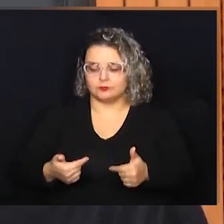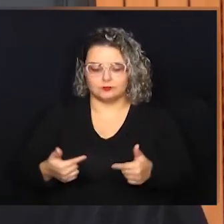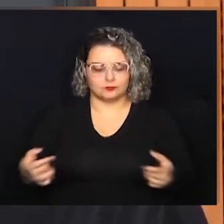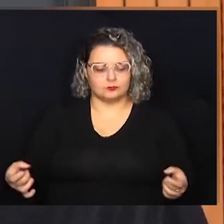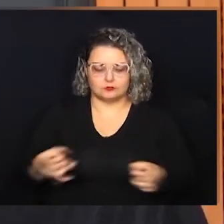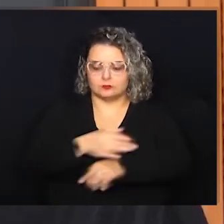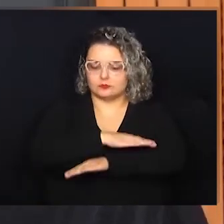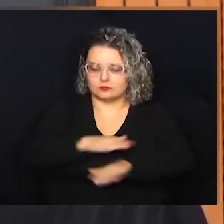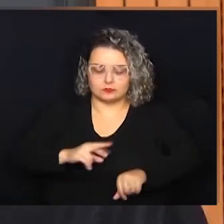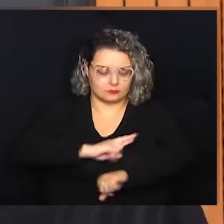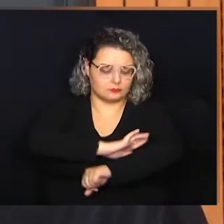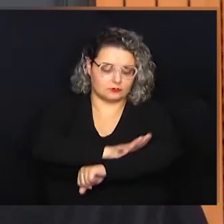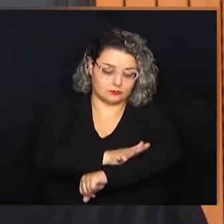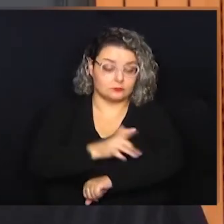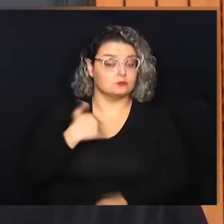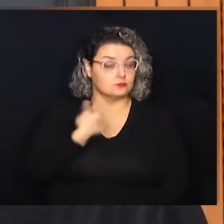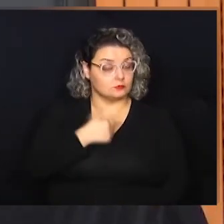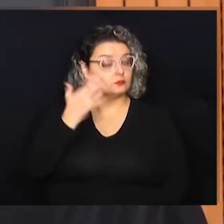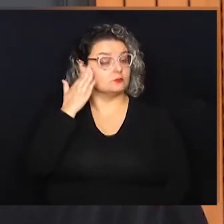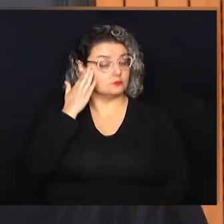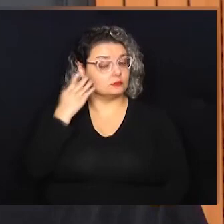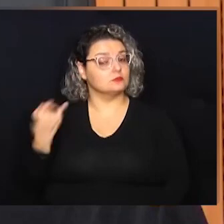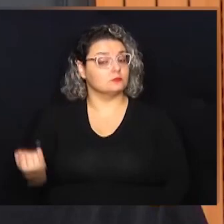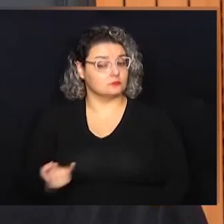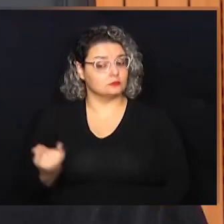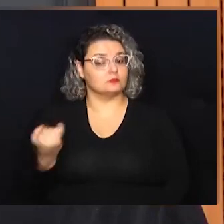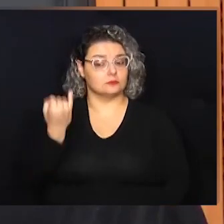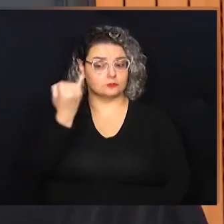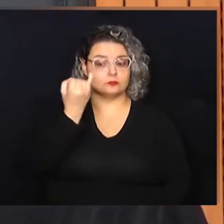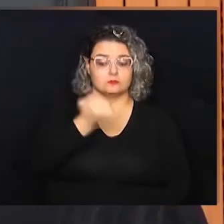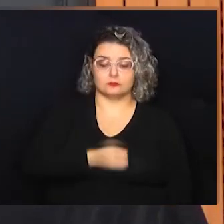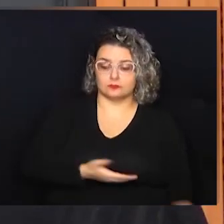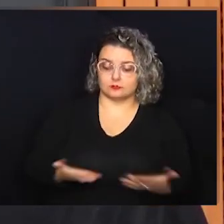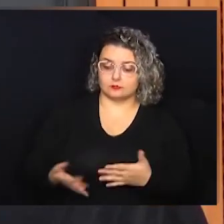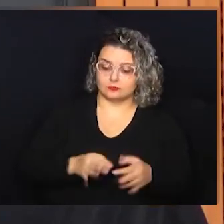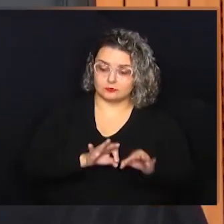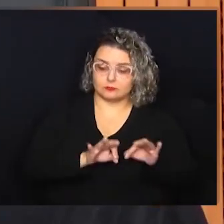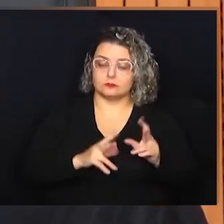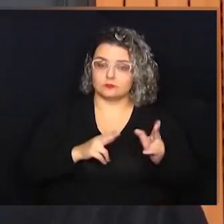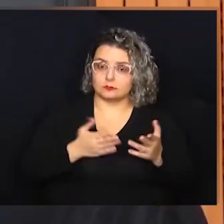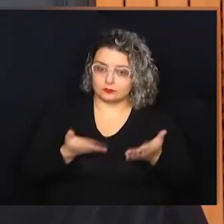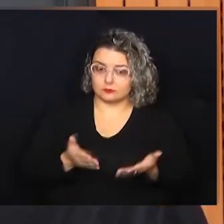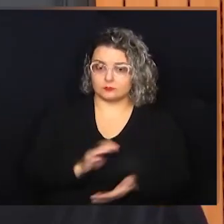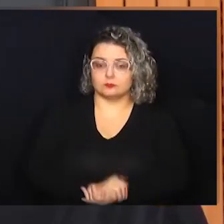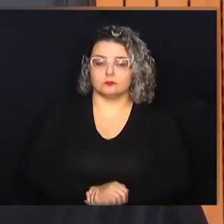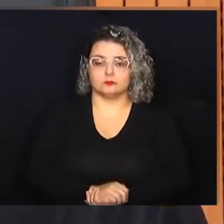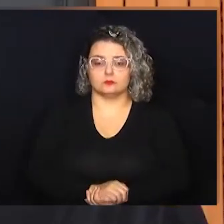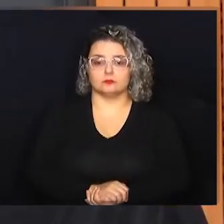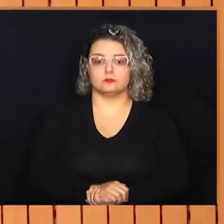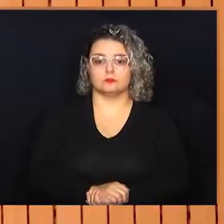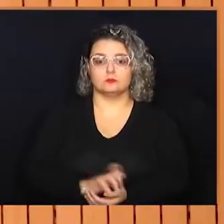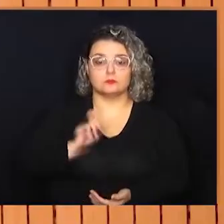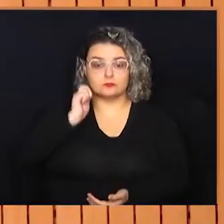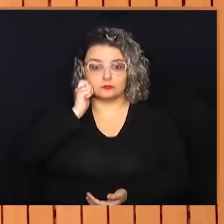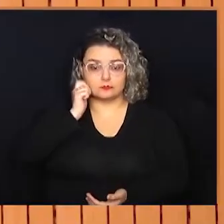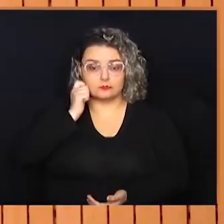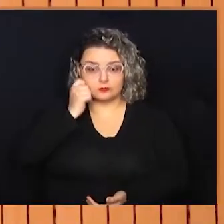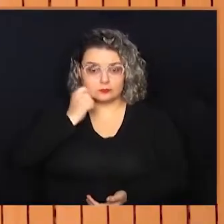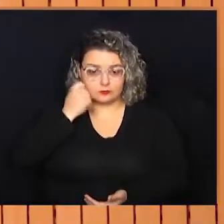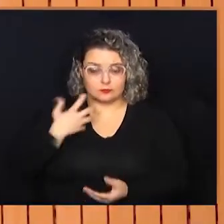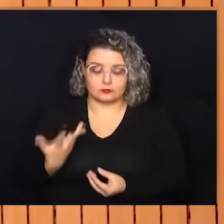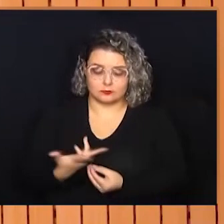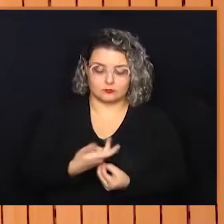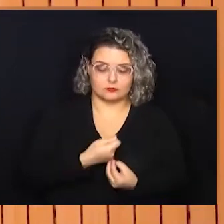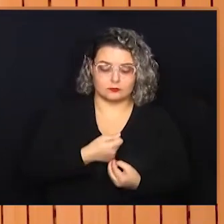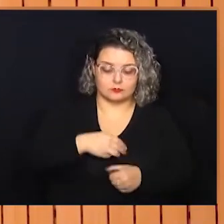a luta do combate ao racismo, gente entendeu que seria bastante importante apresentar um projeto como esse. O artista